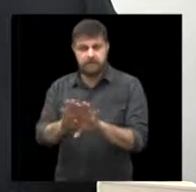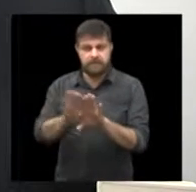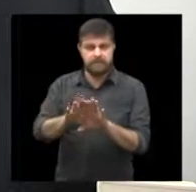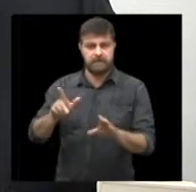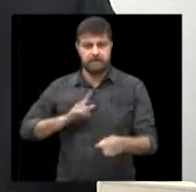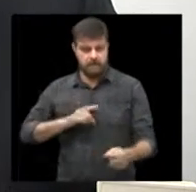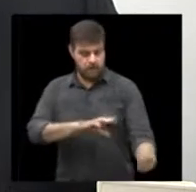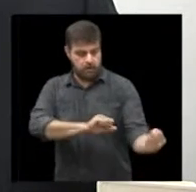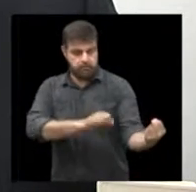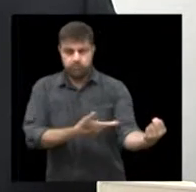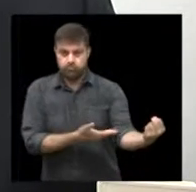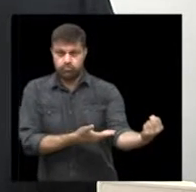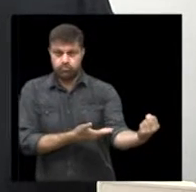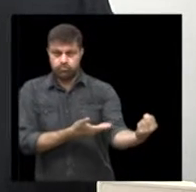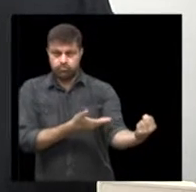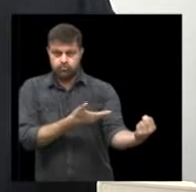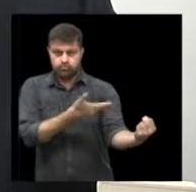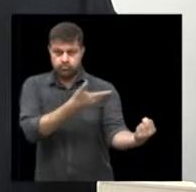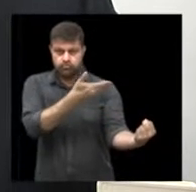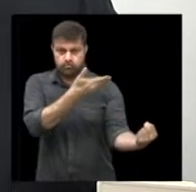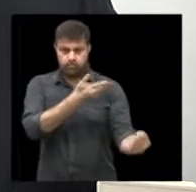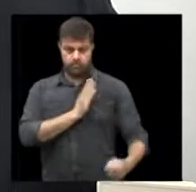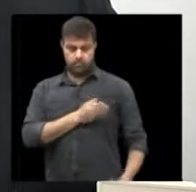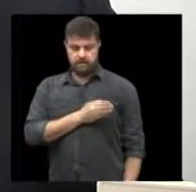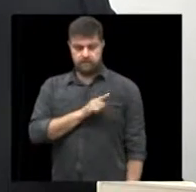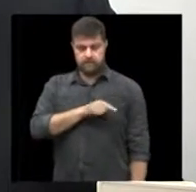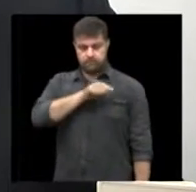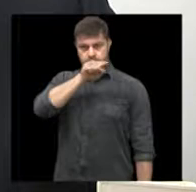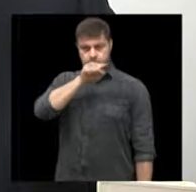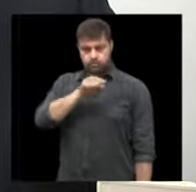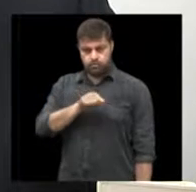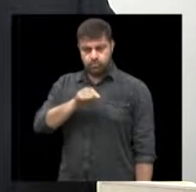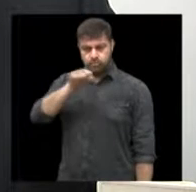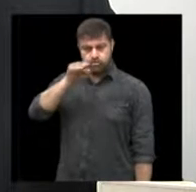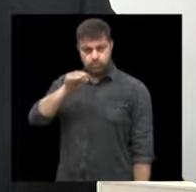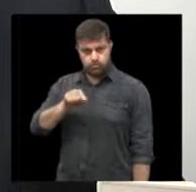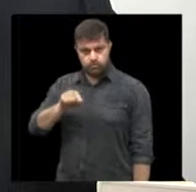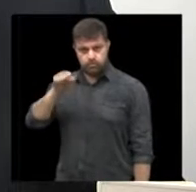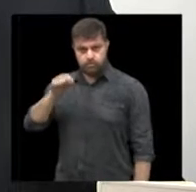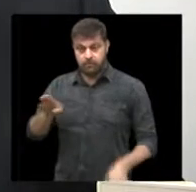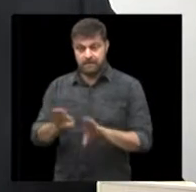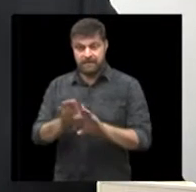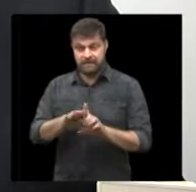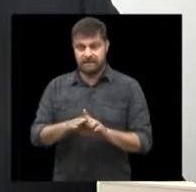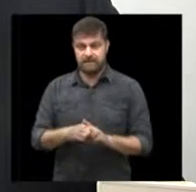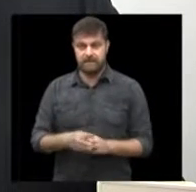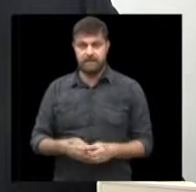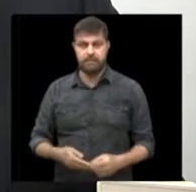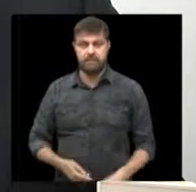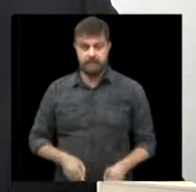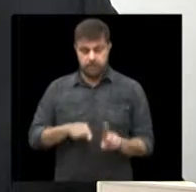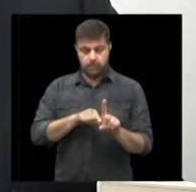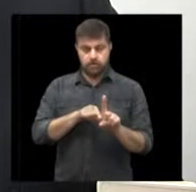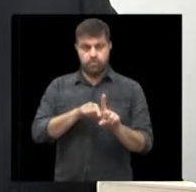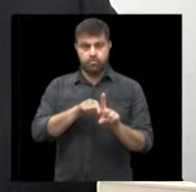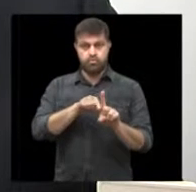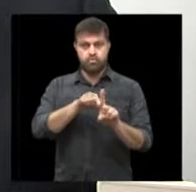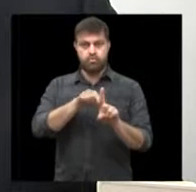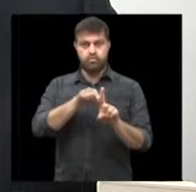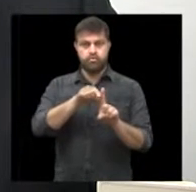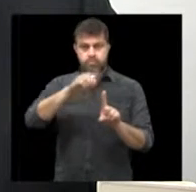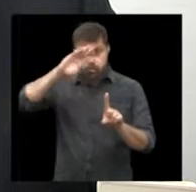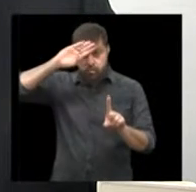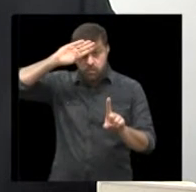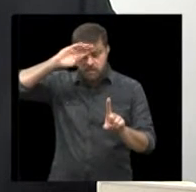aparelhos de pressão eletrocardiograma oximetria e temperatura que são monitorizados à